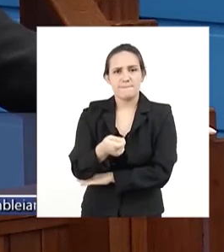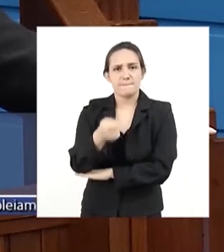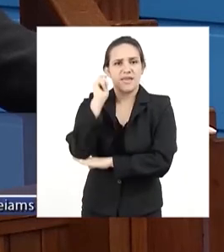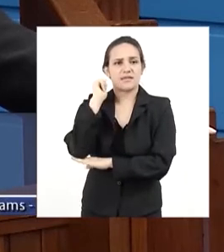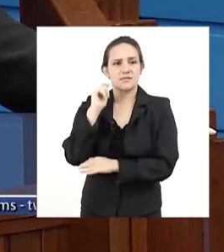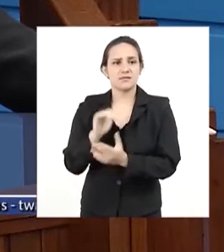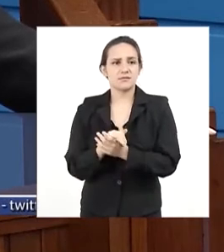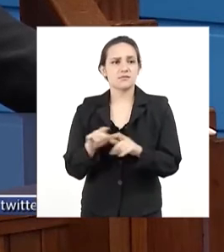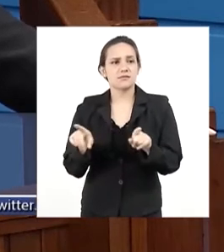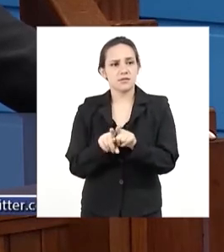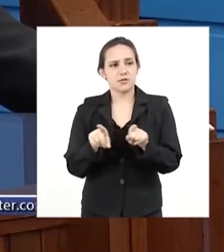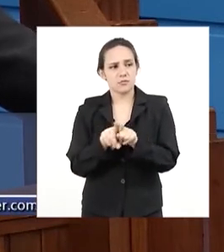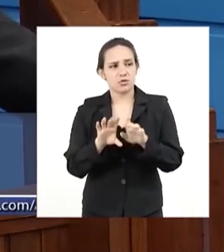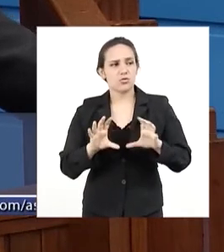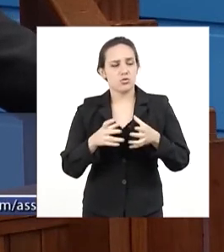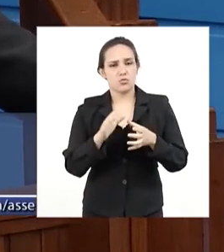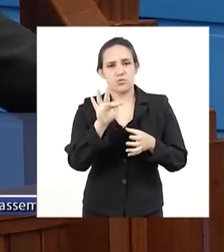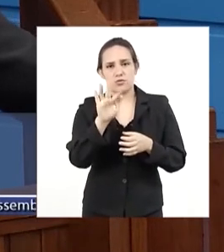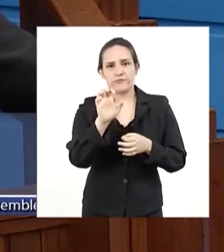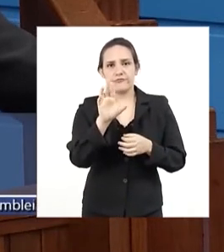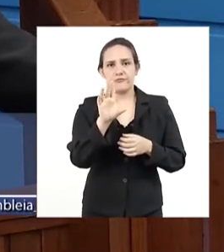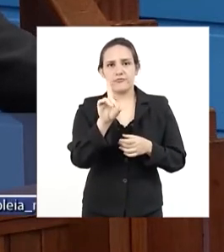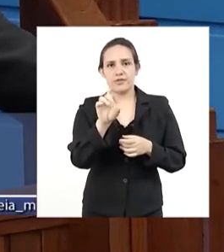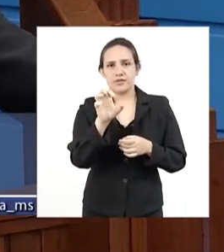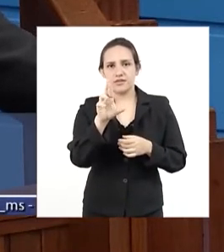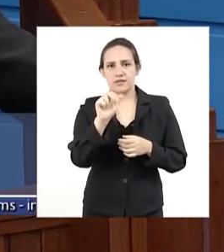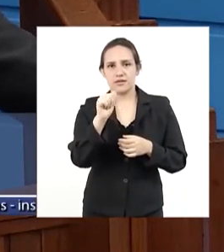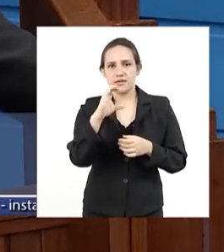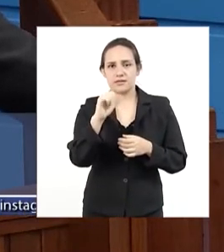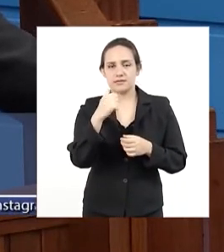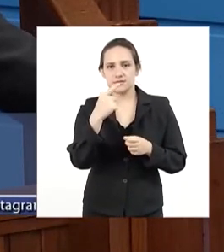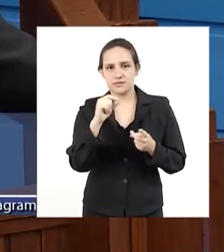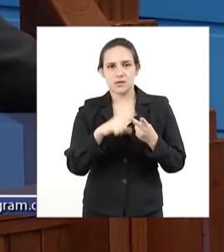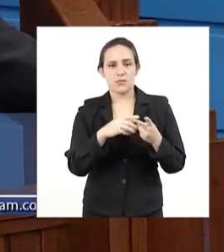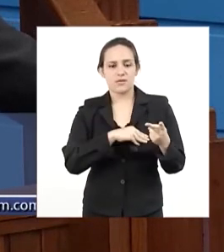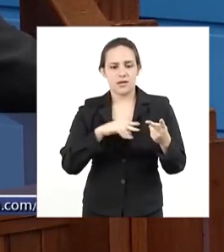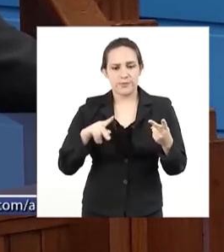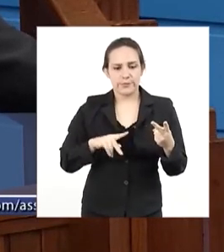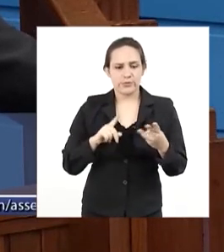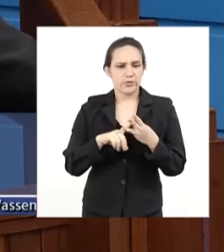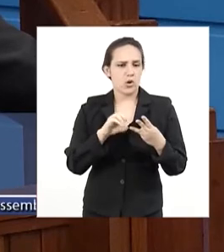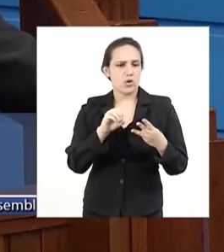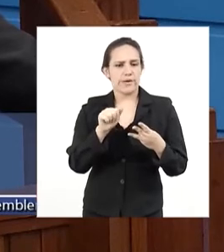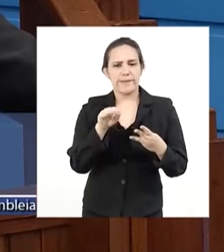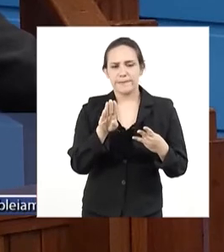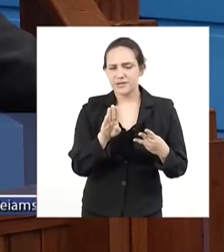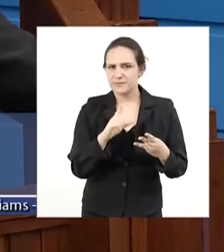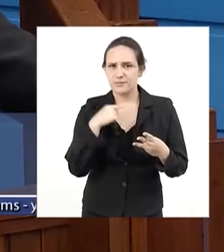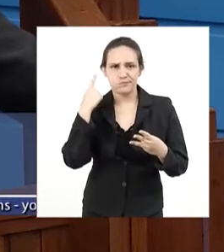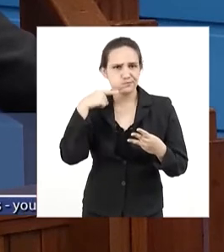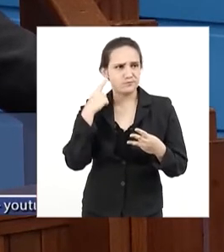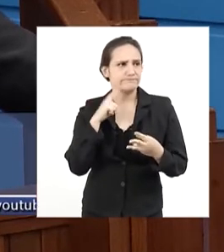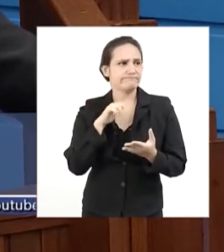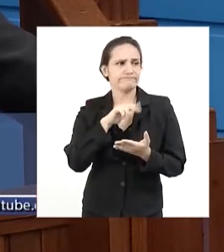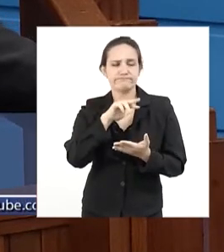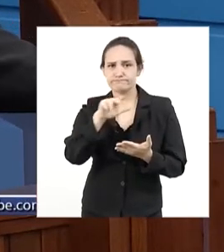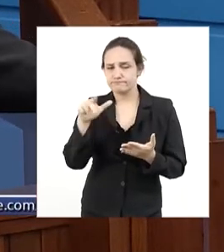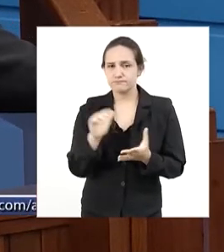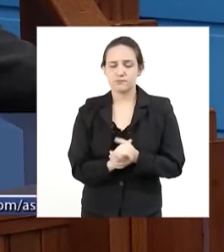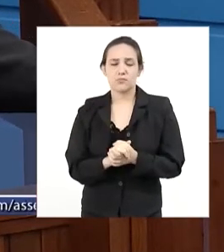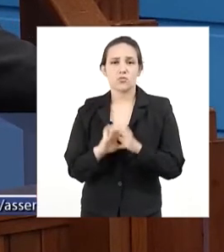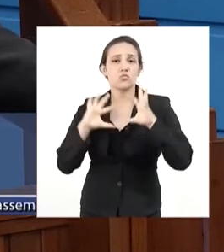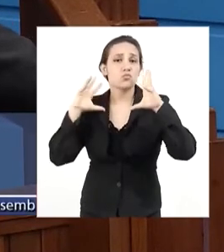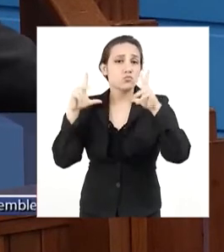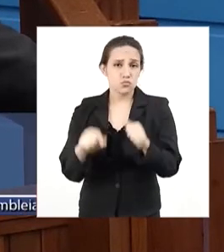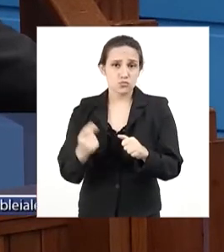à federação, ao Ministério Público, ao AB, a todos os setores, que possam, de fato,